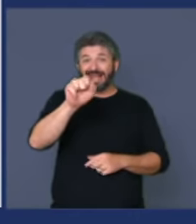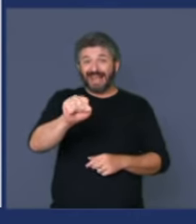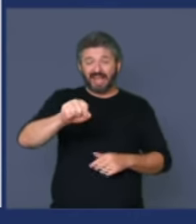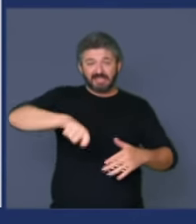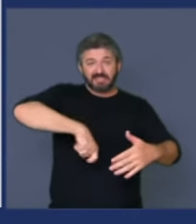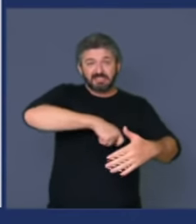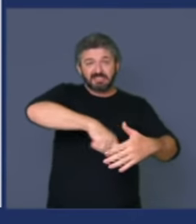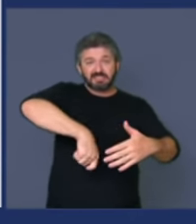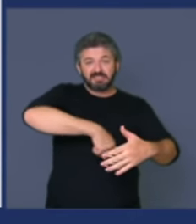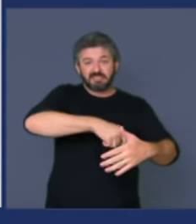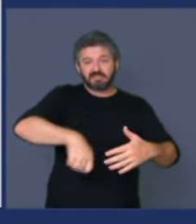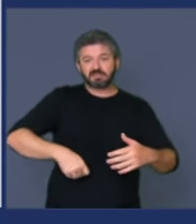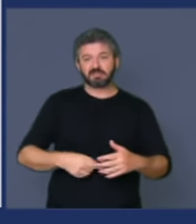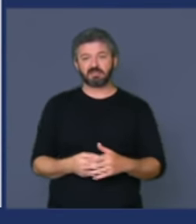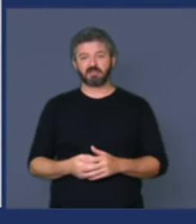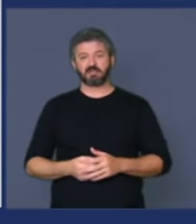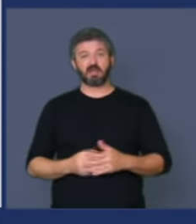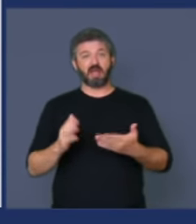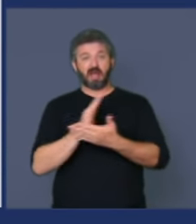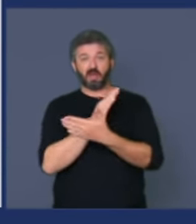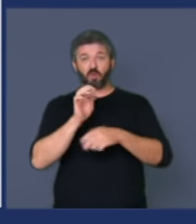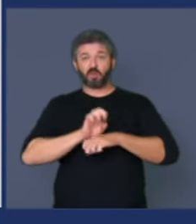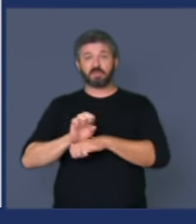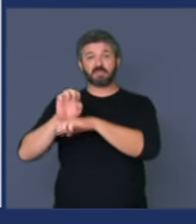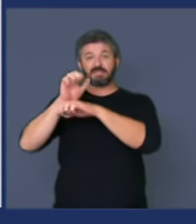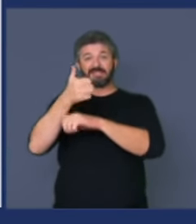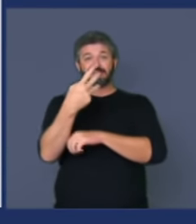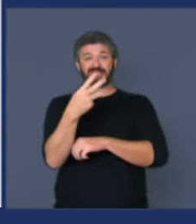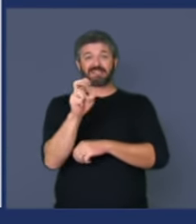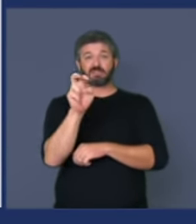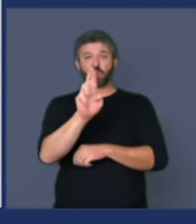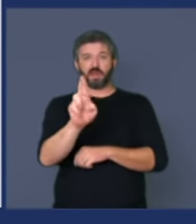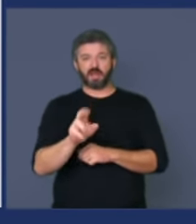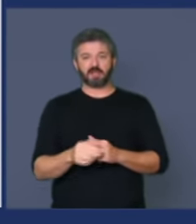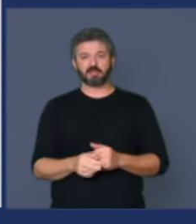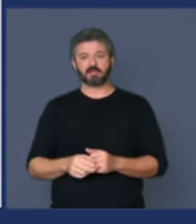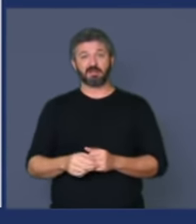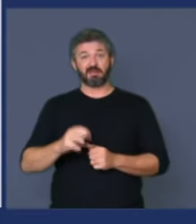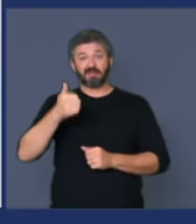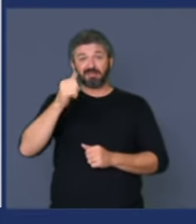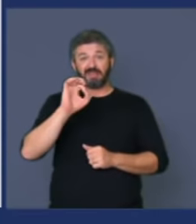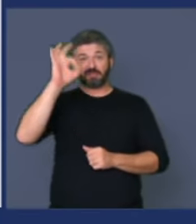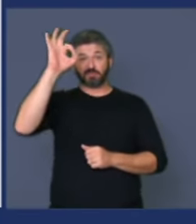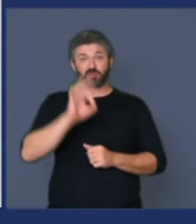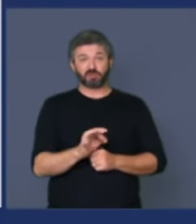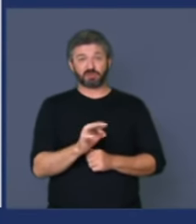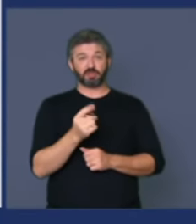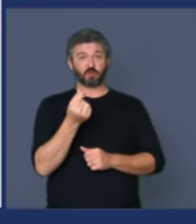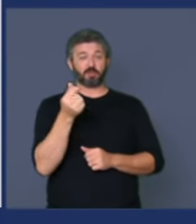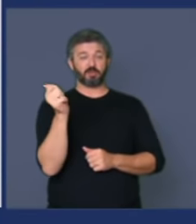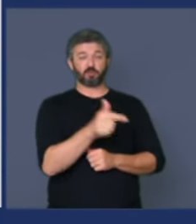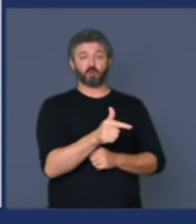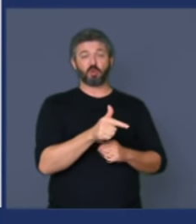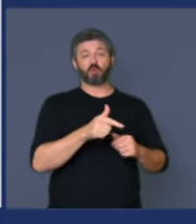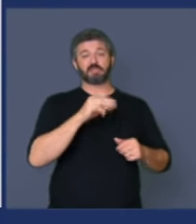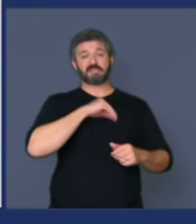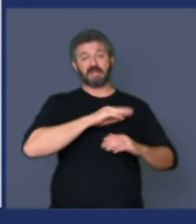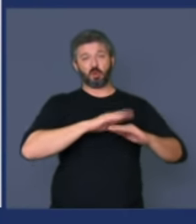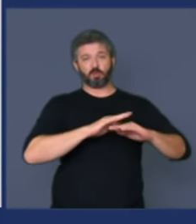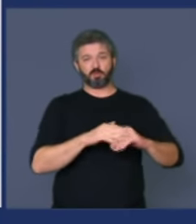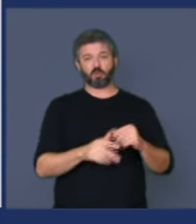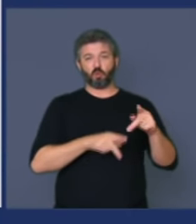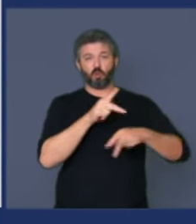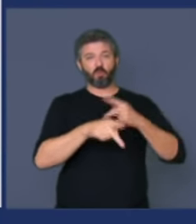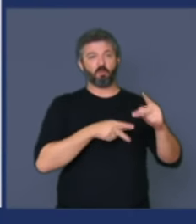que tem estado que chega a cento e trinta e cinco reais mais de dez por cento do valor do salário mínimo brasileiros na